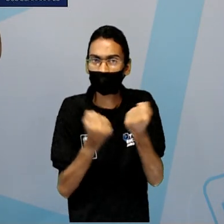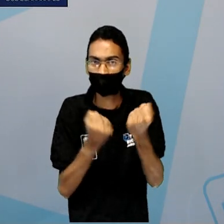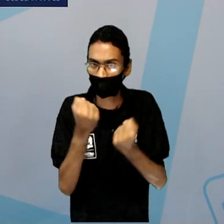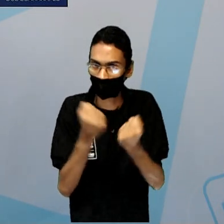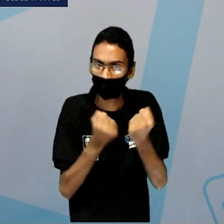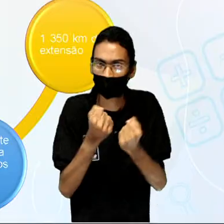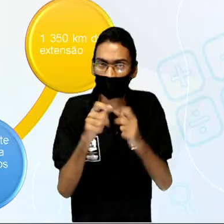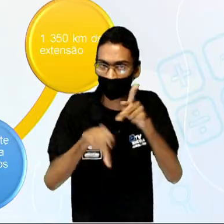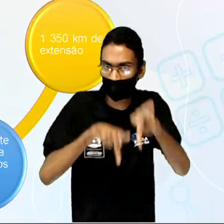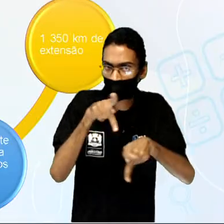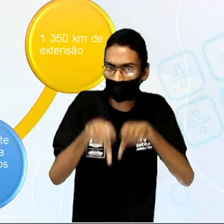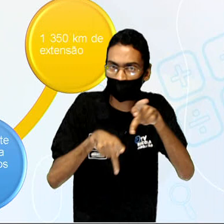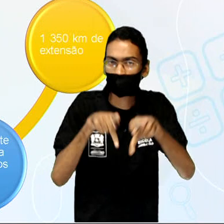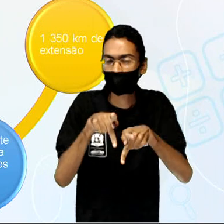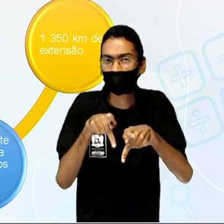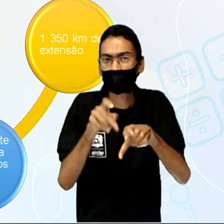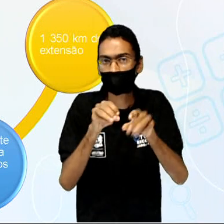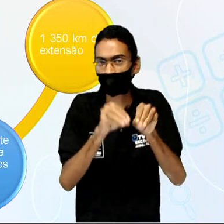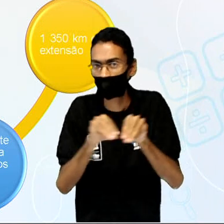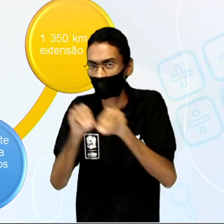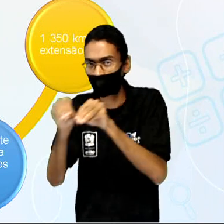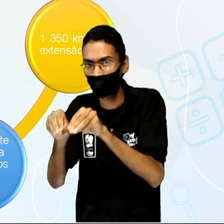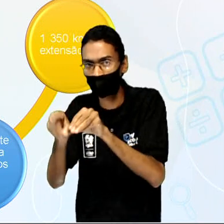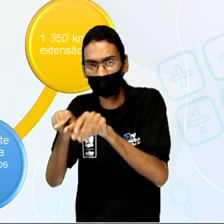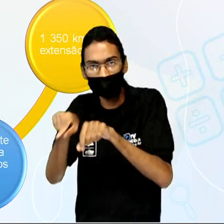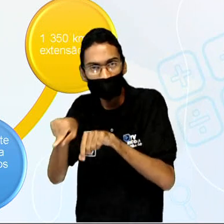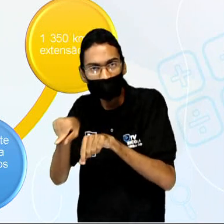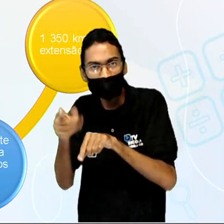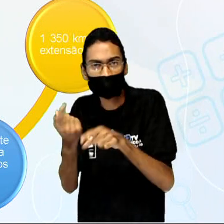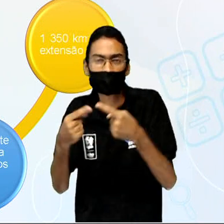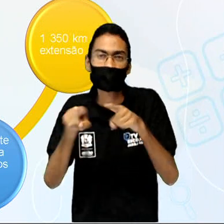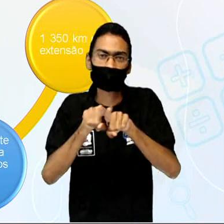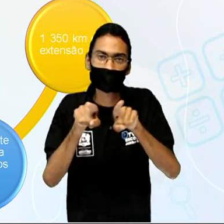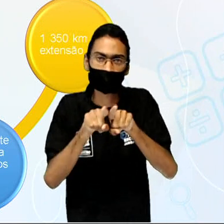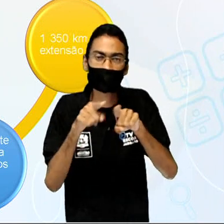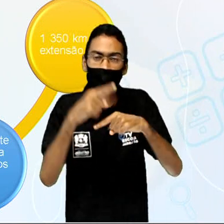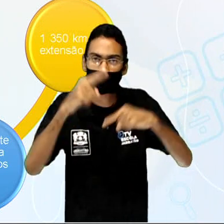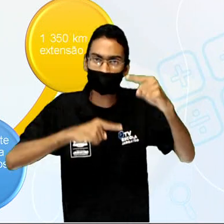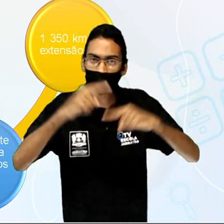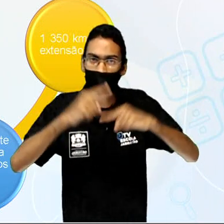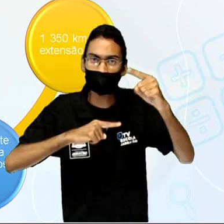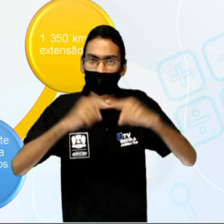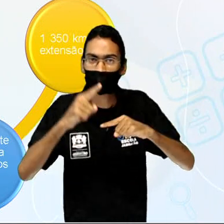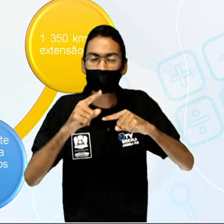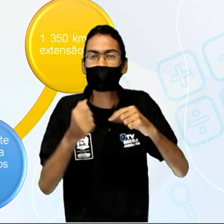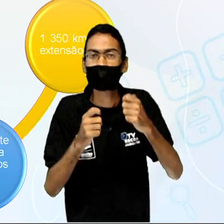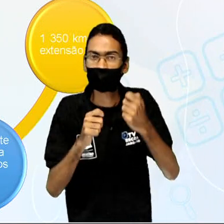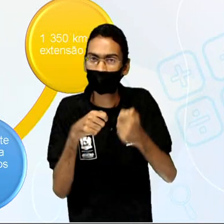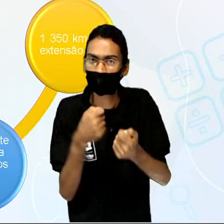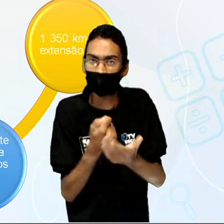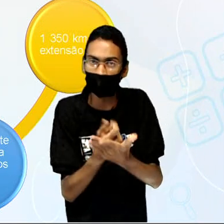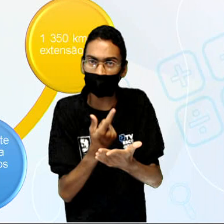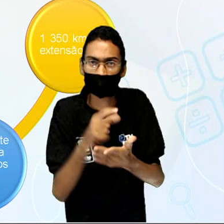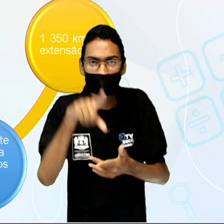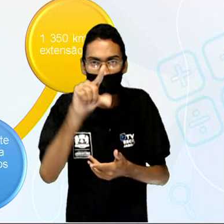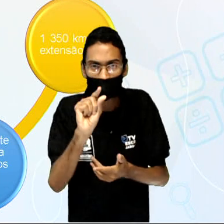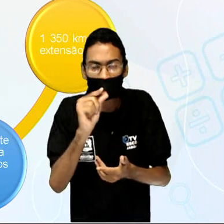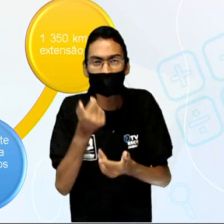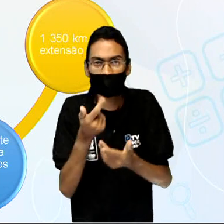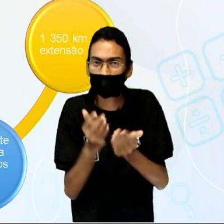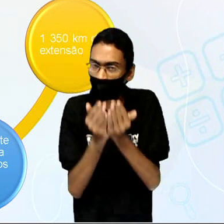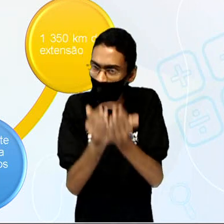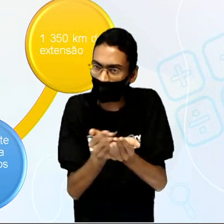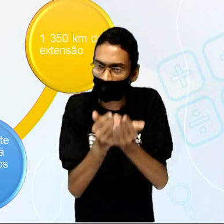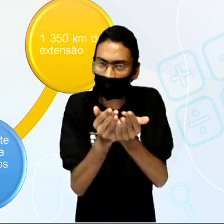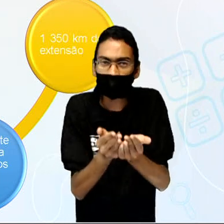Está massa? Vamos embora. Então, que permite o escoamento de vários produtos a custos bem menores do que por outras vias. É navegável da